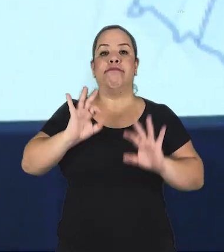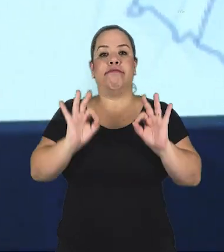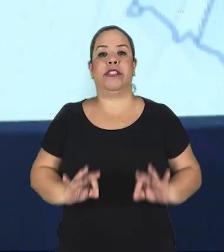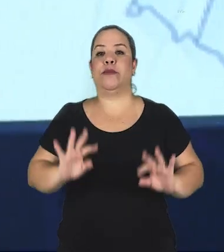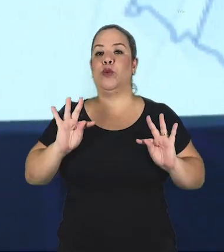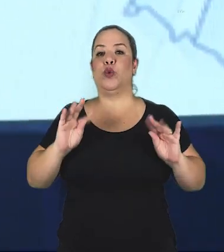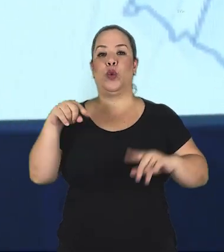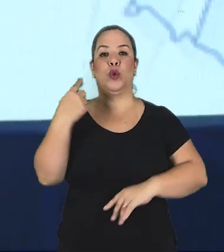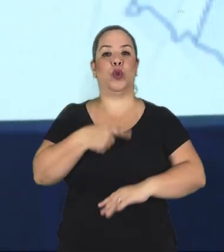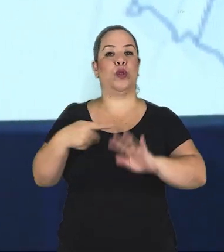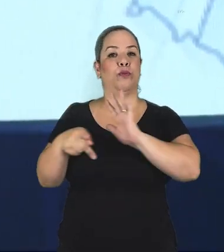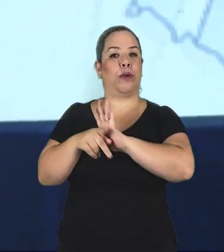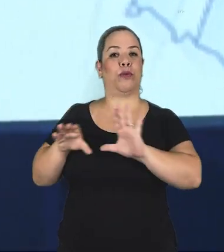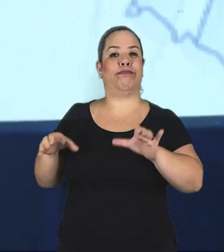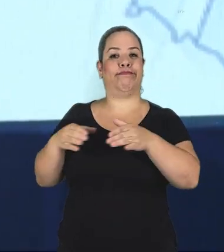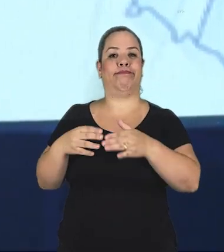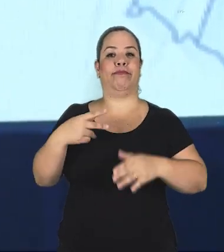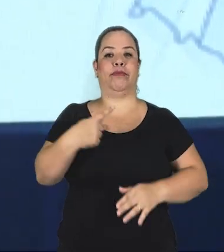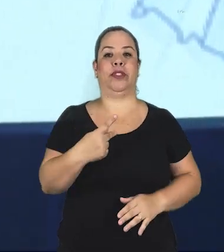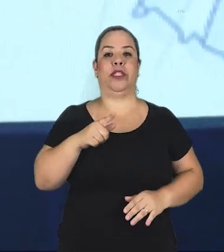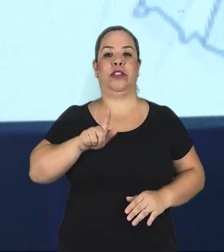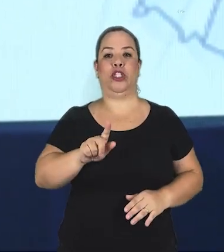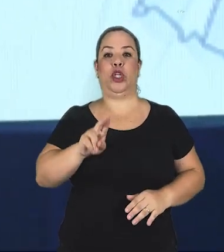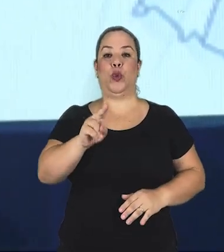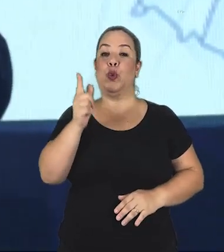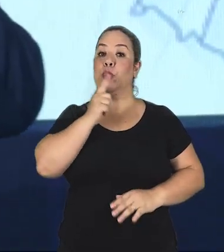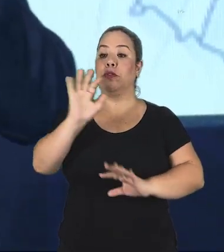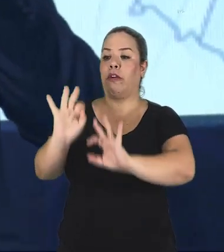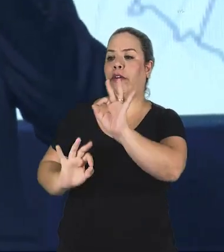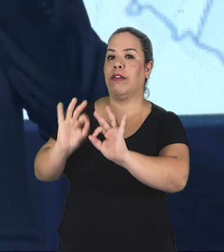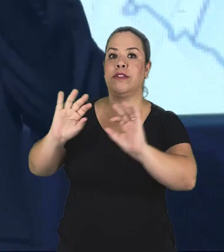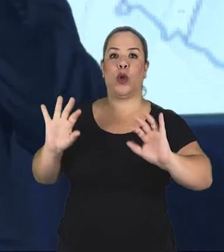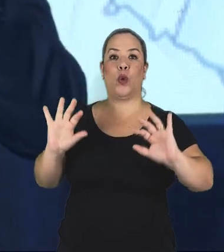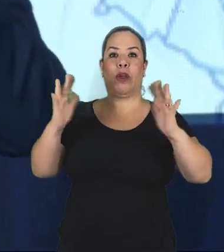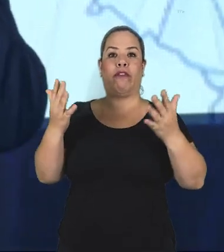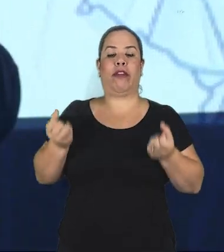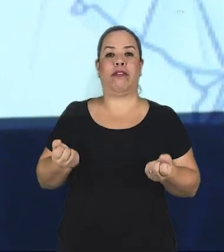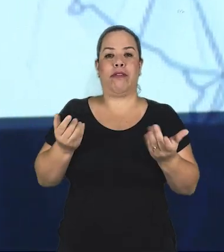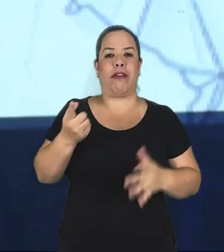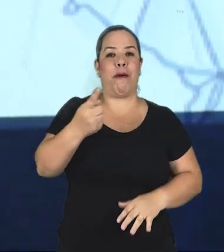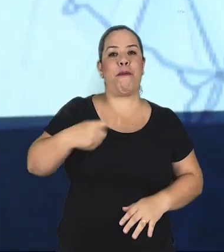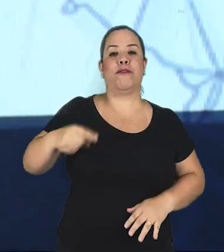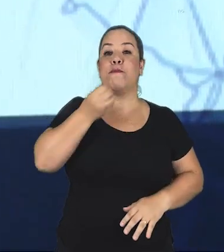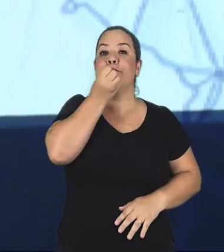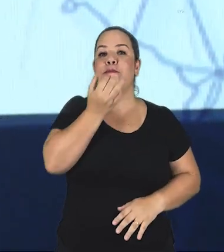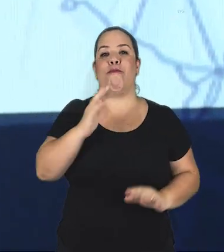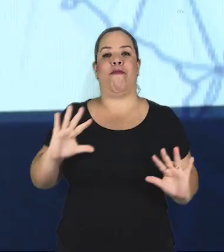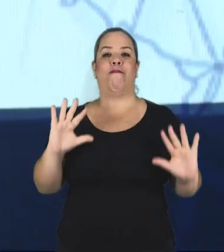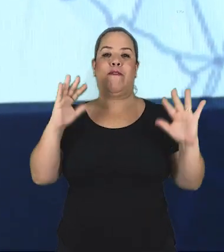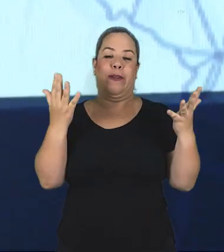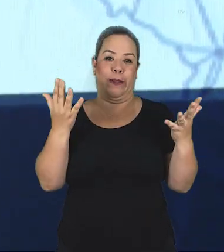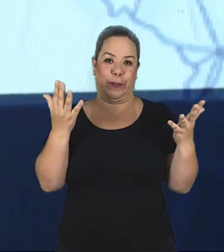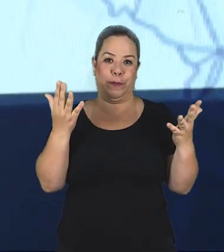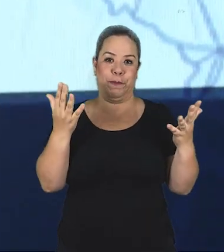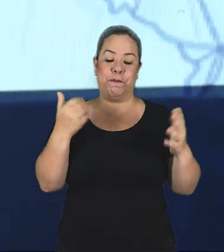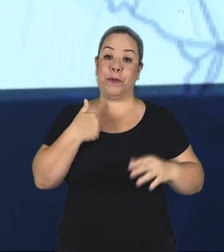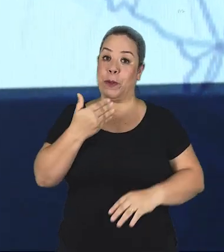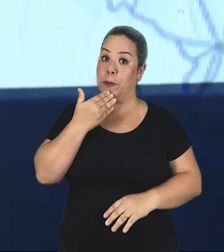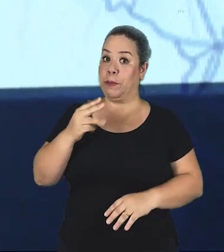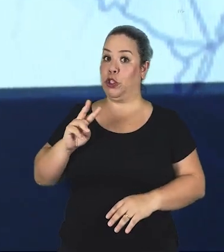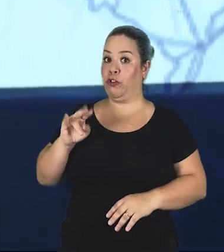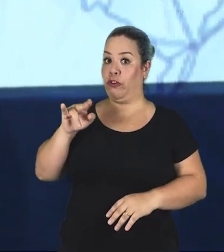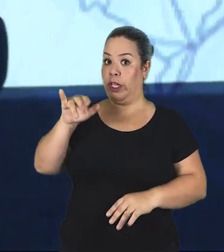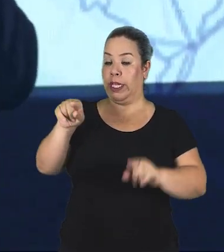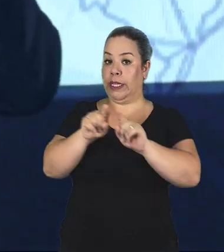de toda a PGU poder ter conseguido organizar o evento e poder entregar esse evento para vocês. Eu pedi ao